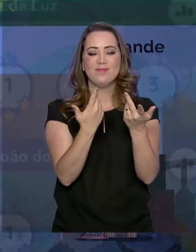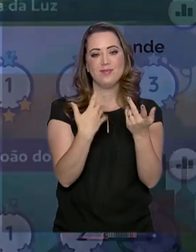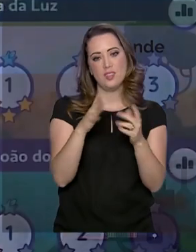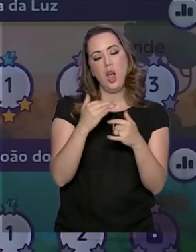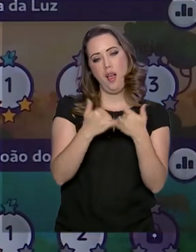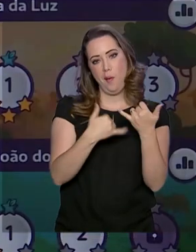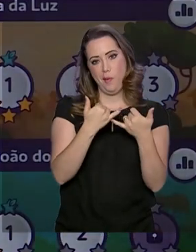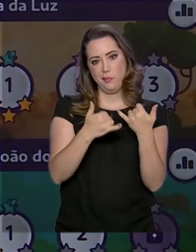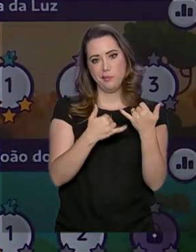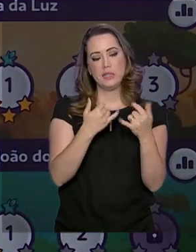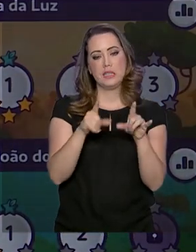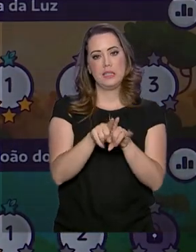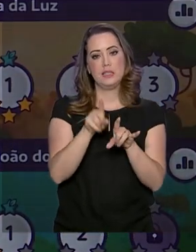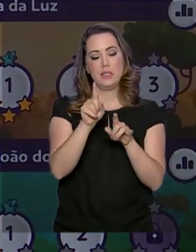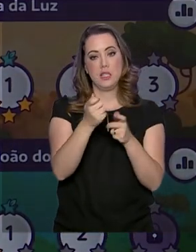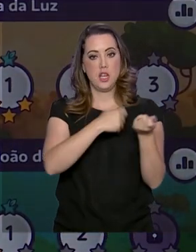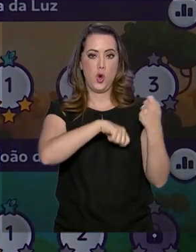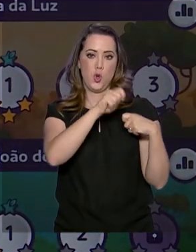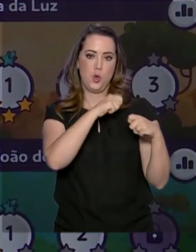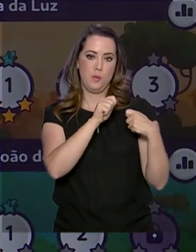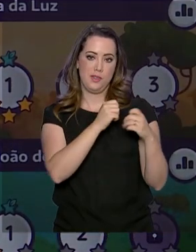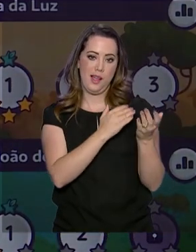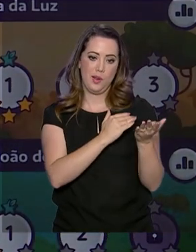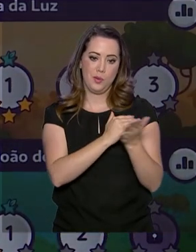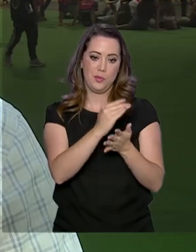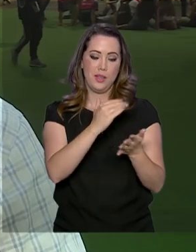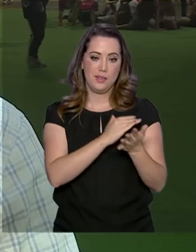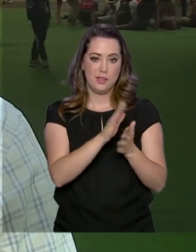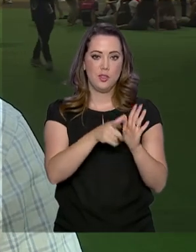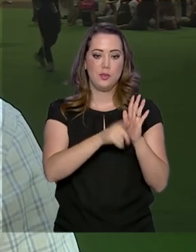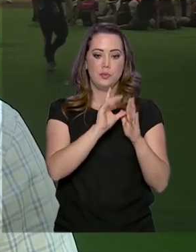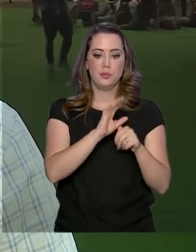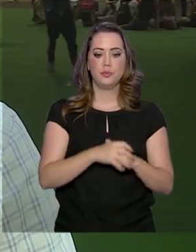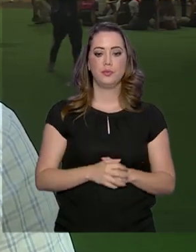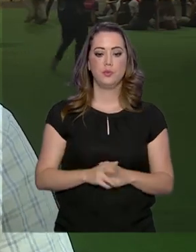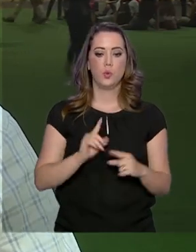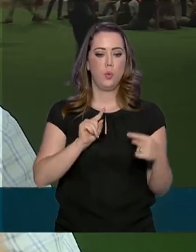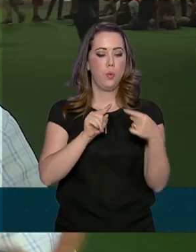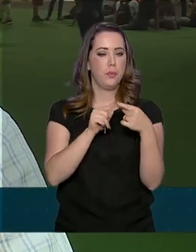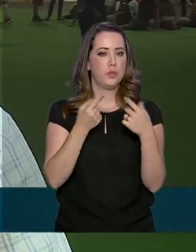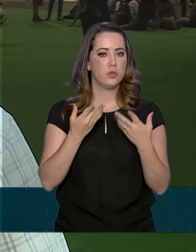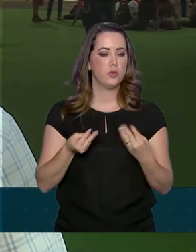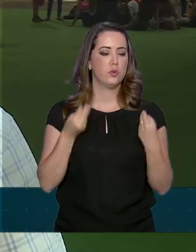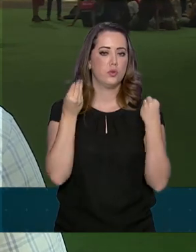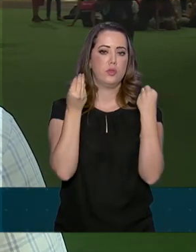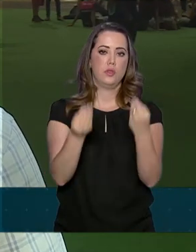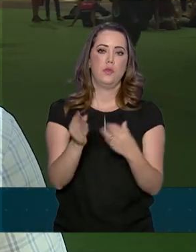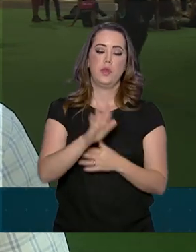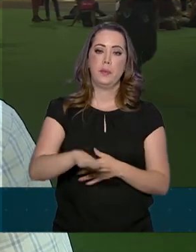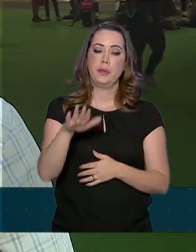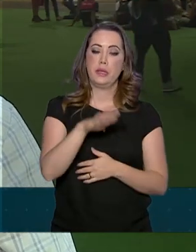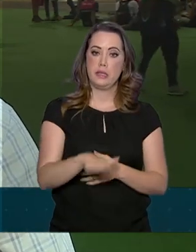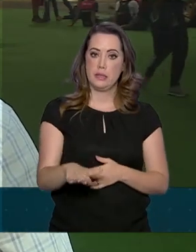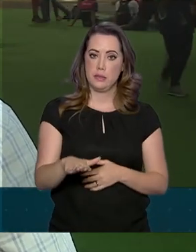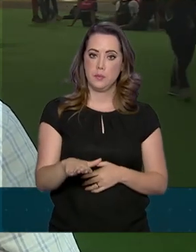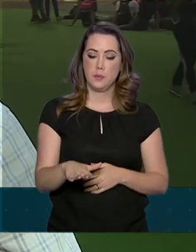de aprender a economizar desde cedo. O objetivo é levar para a criança